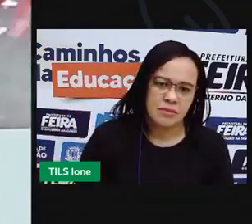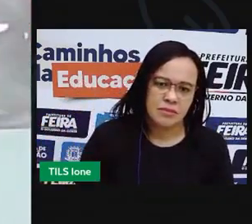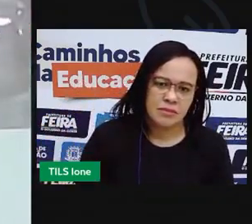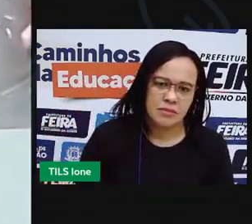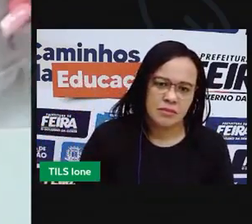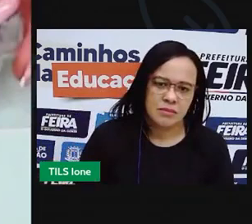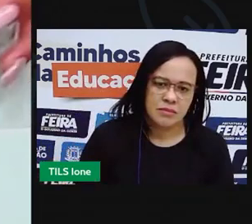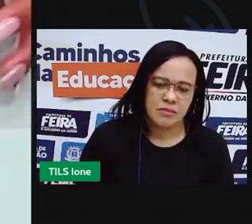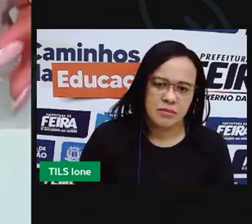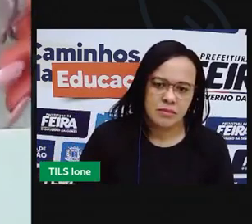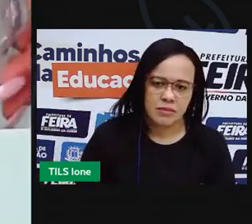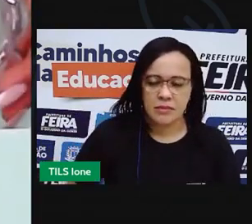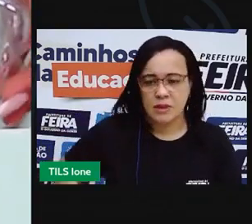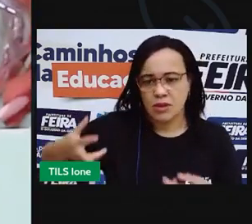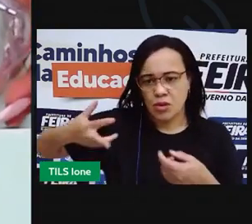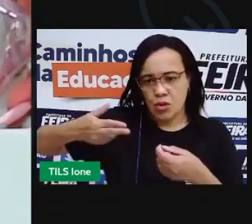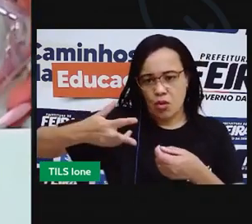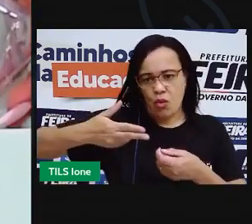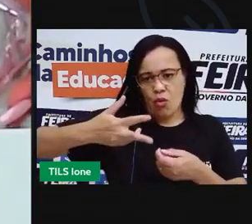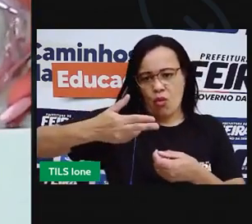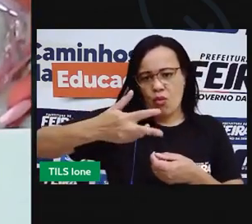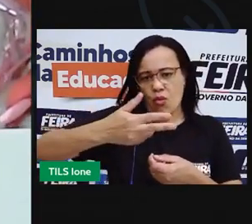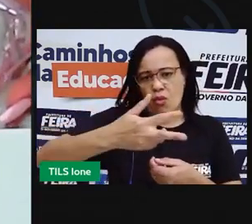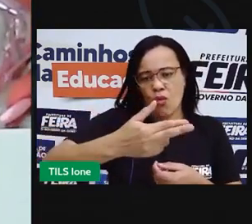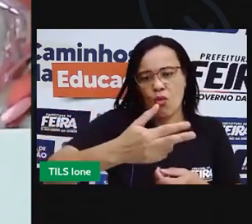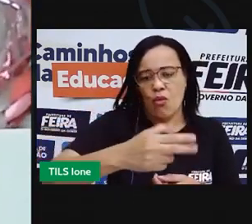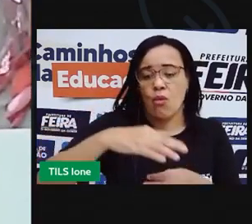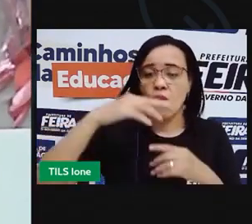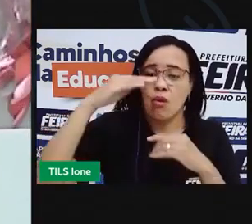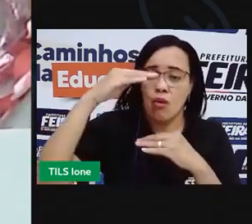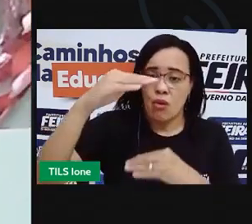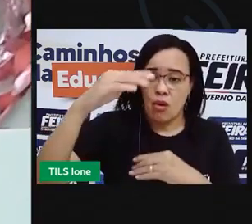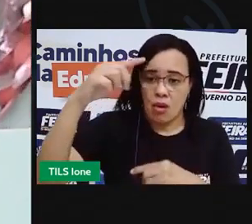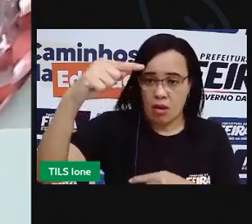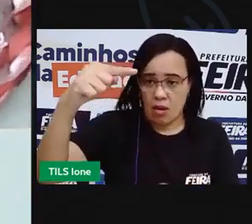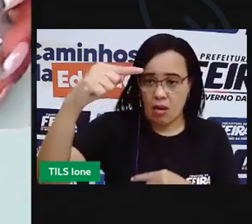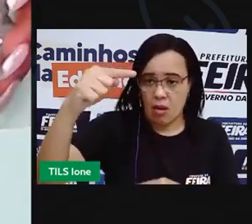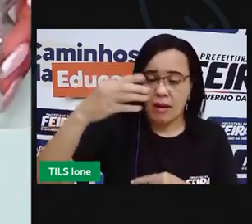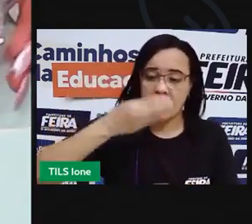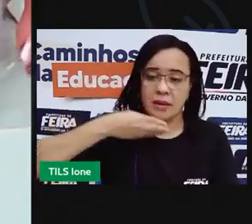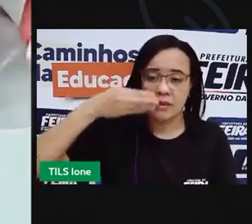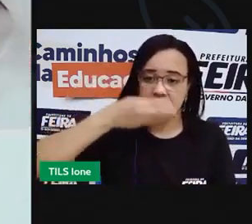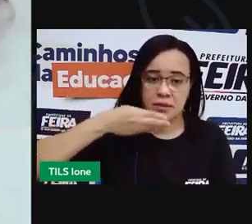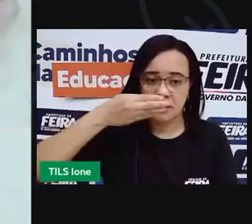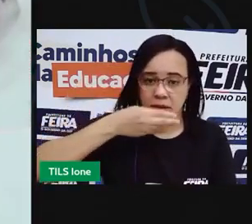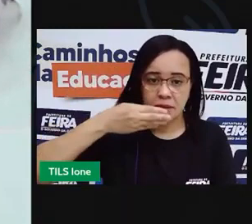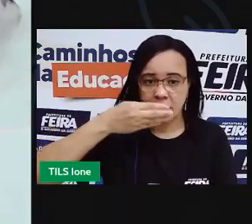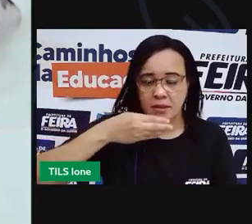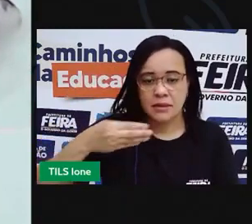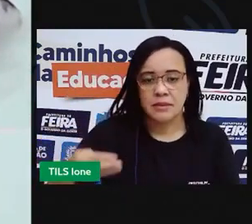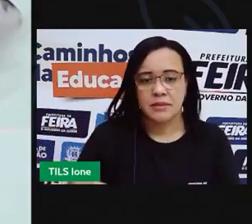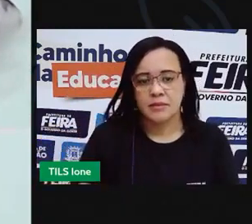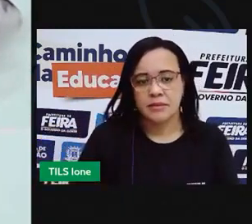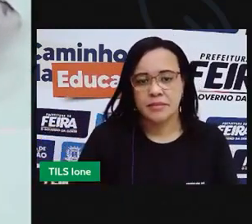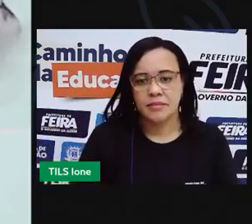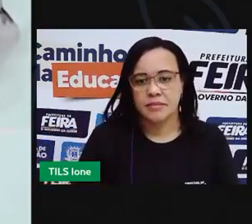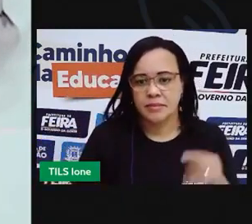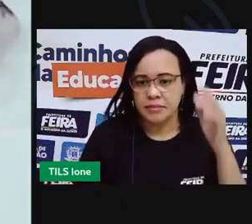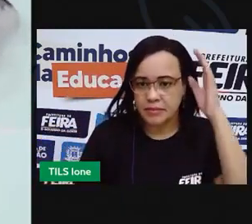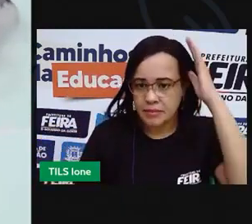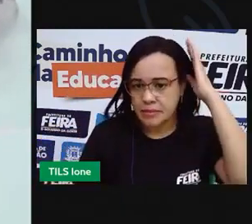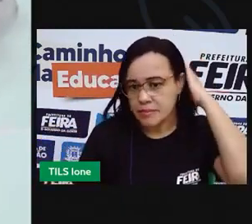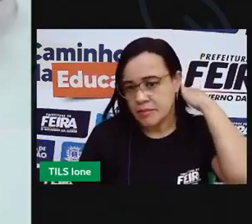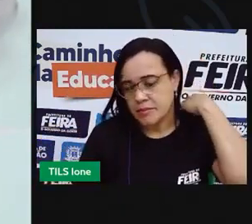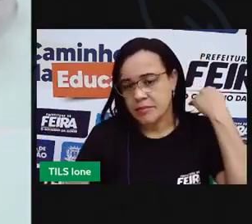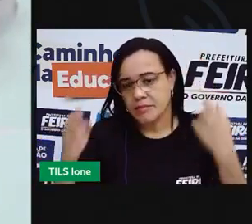você vai cortar essa garrafa pete ao meio essa pete que eu trouxe pra vocês ela